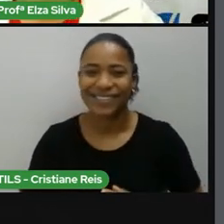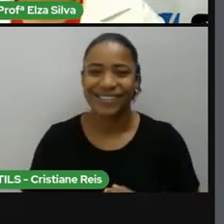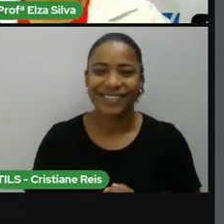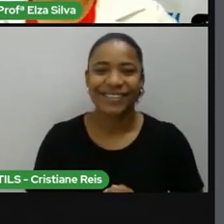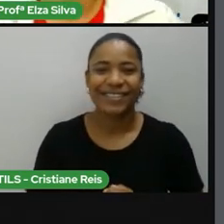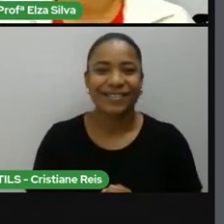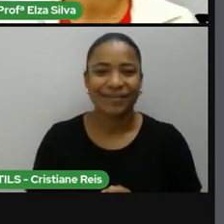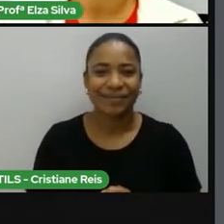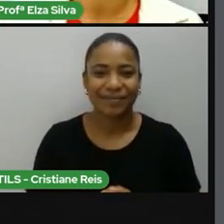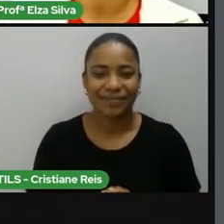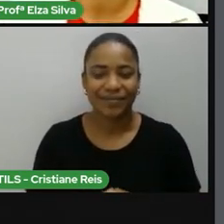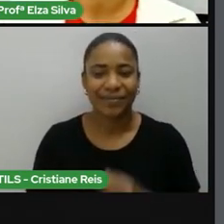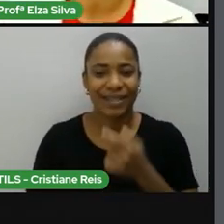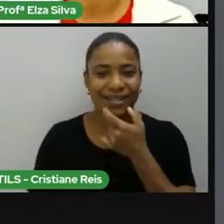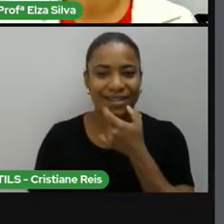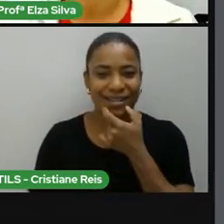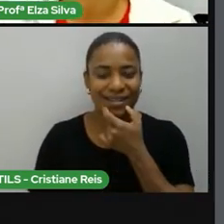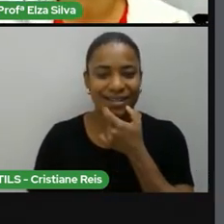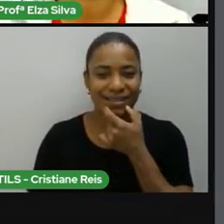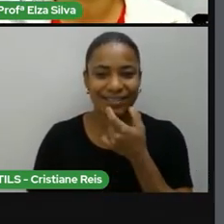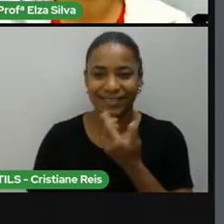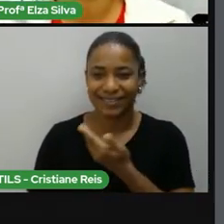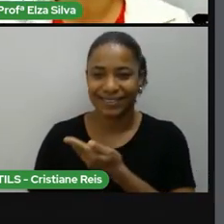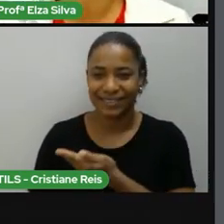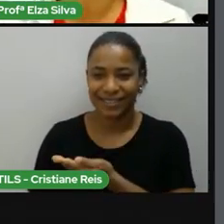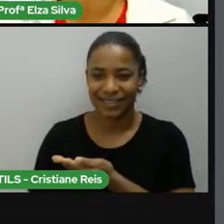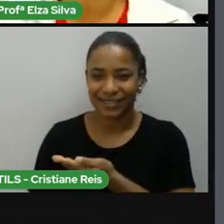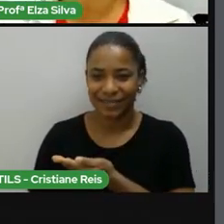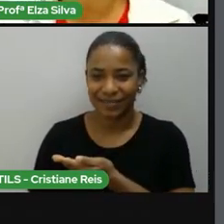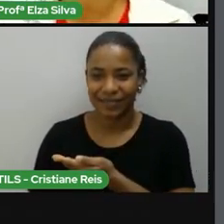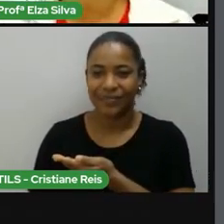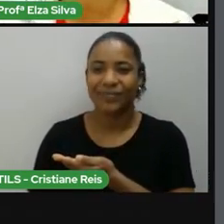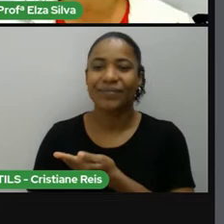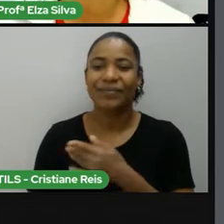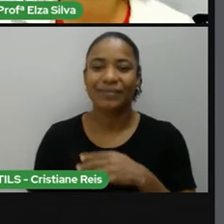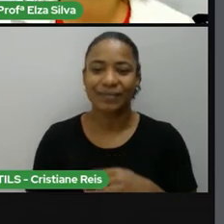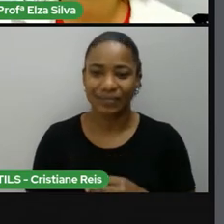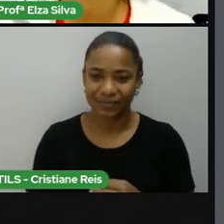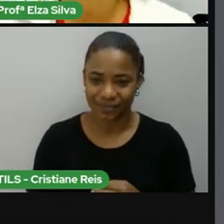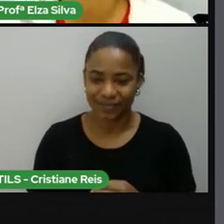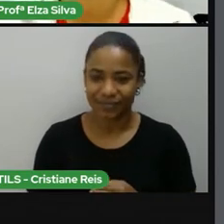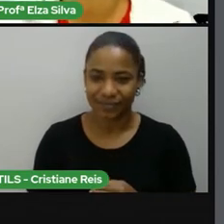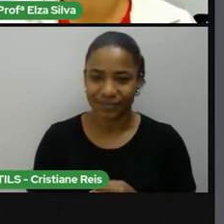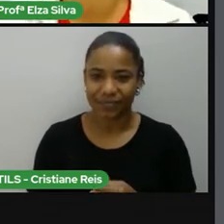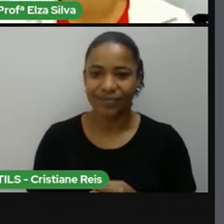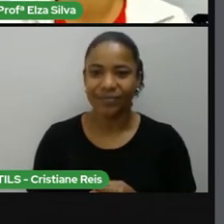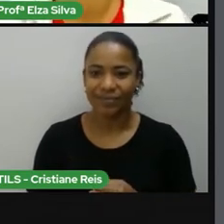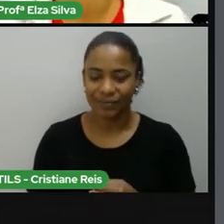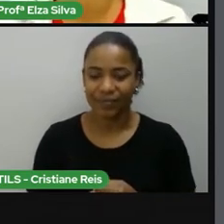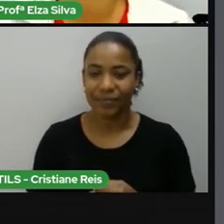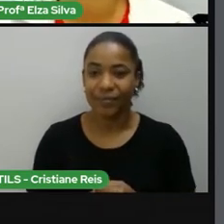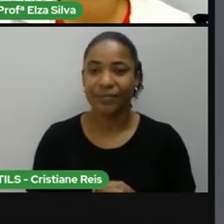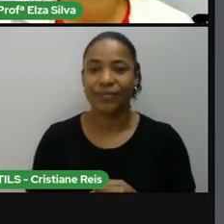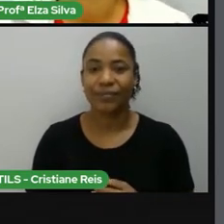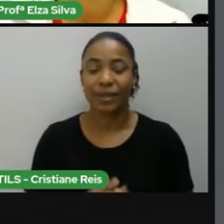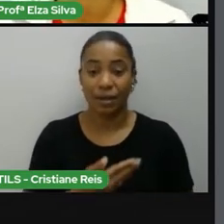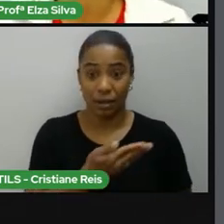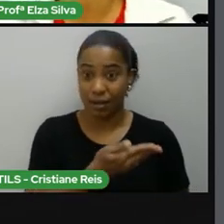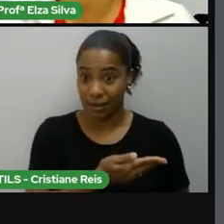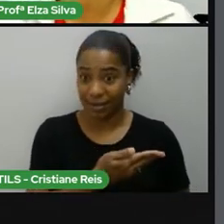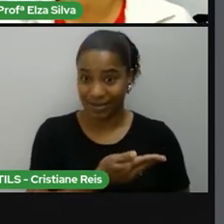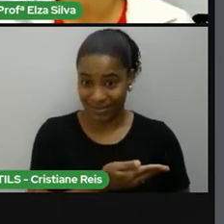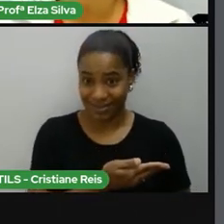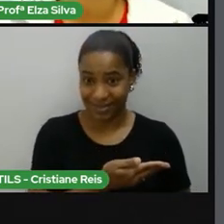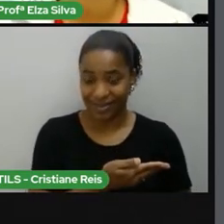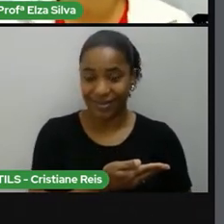What information biographic contains? Quais informações contêm uma biografia? Quando